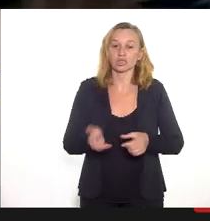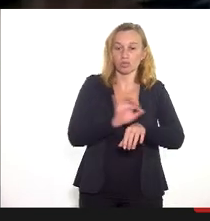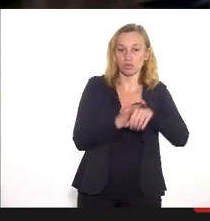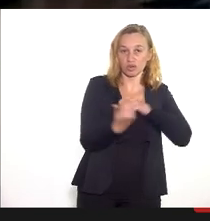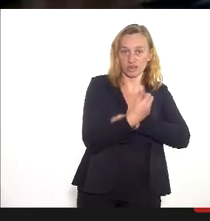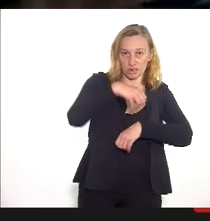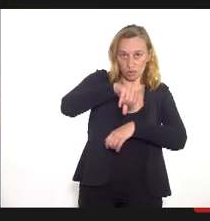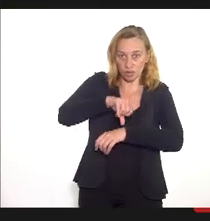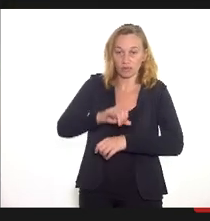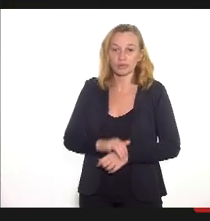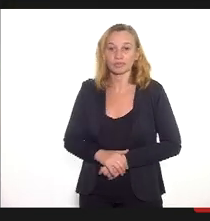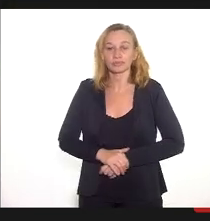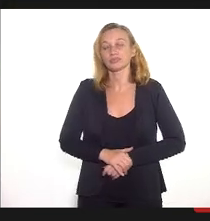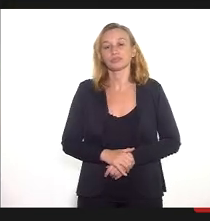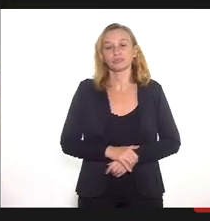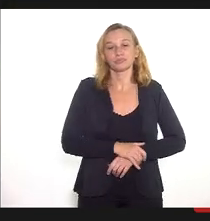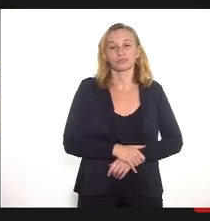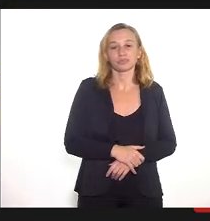-19